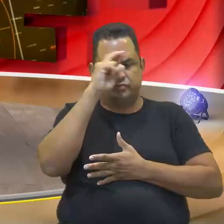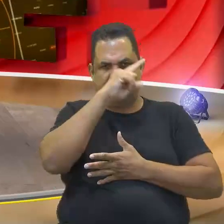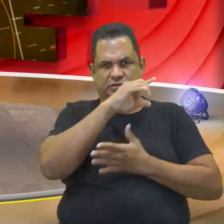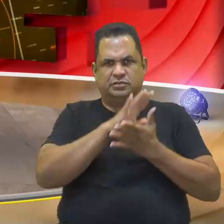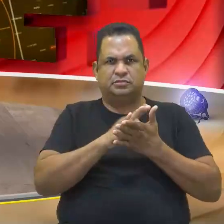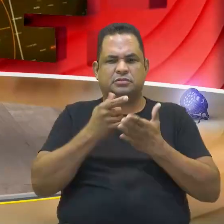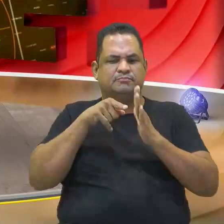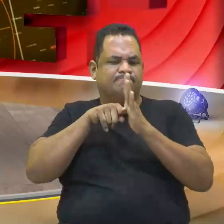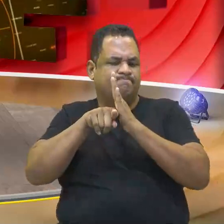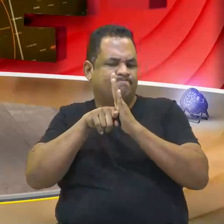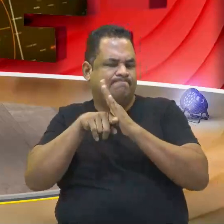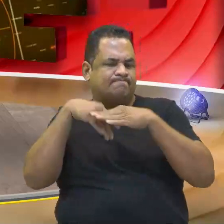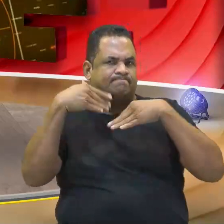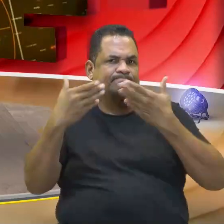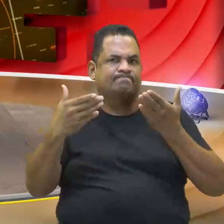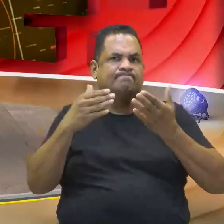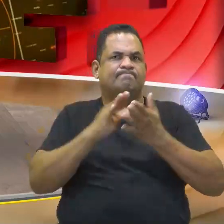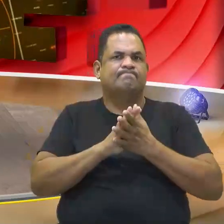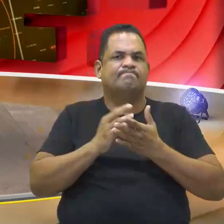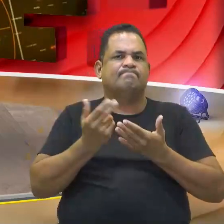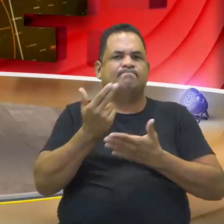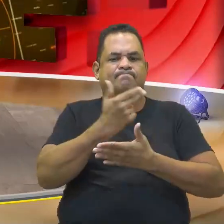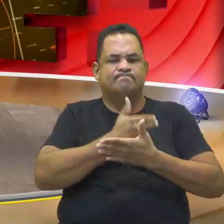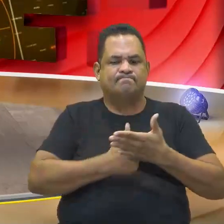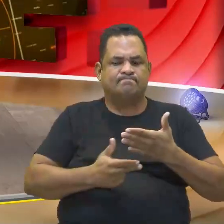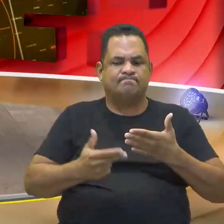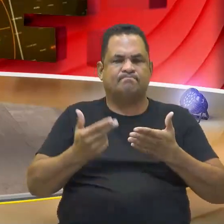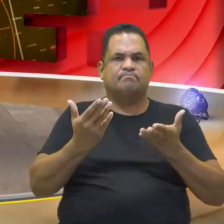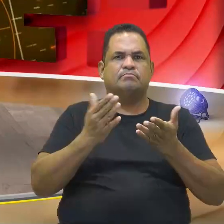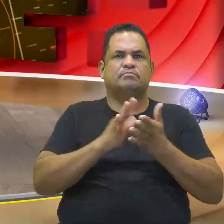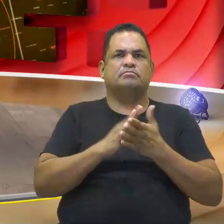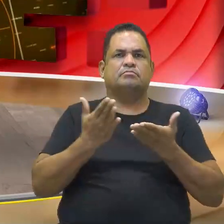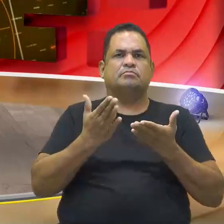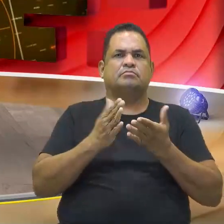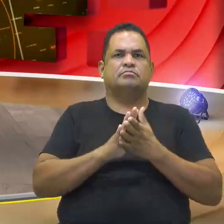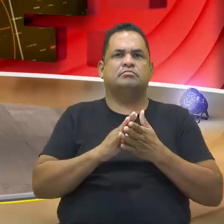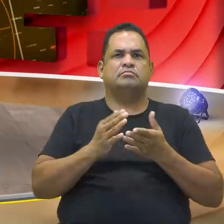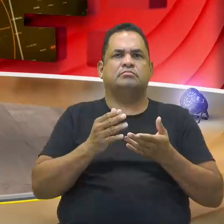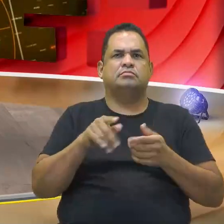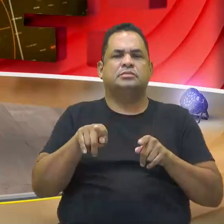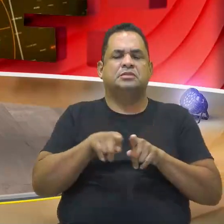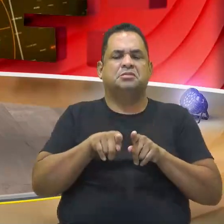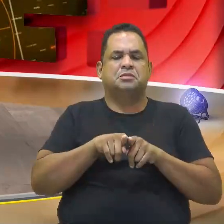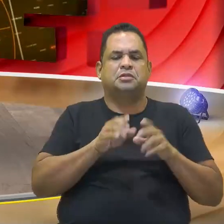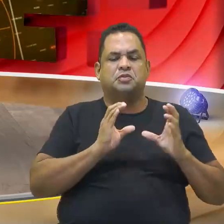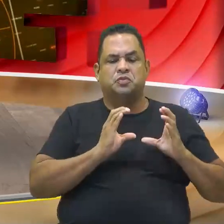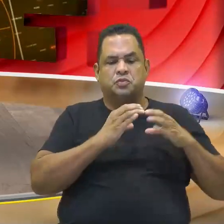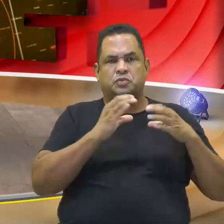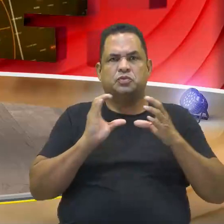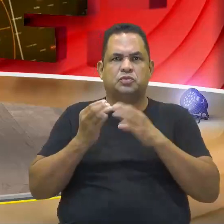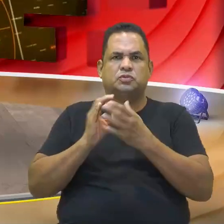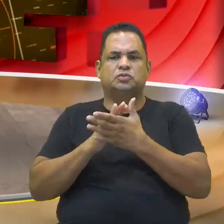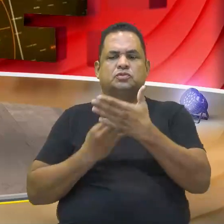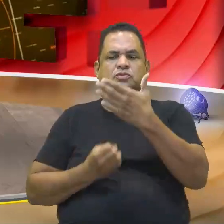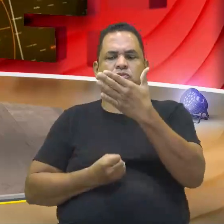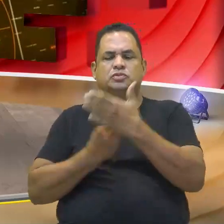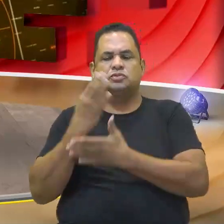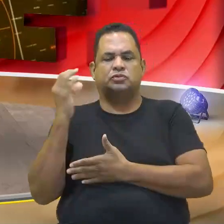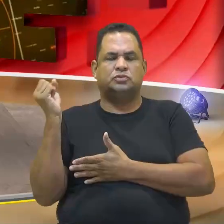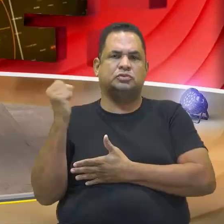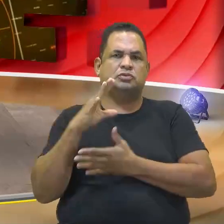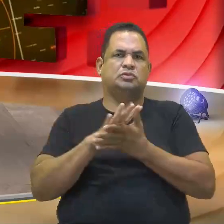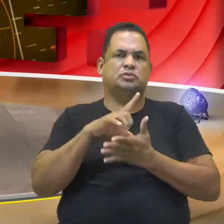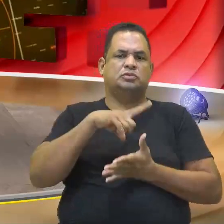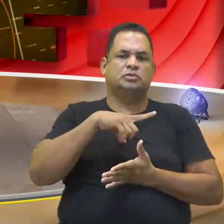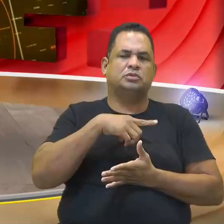análise, muitas das vezes, com o diagrama de VEM, você resolve e, às vezes, você faz também ali pelo conjunto, né? Surgiu uma novidade, que foram três